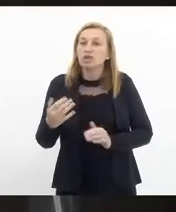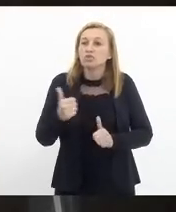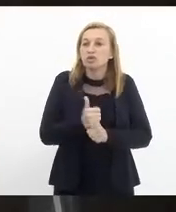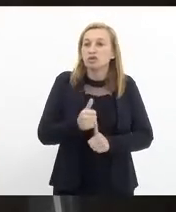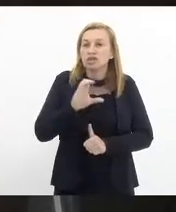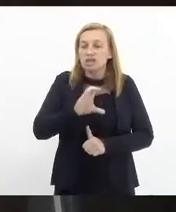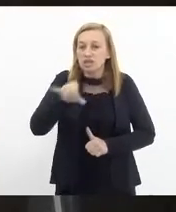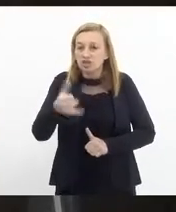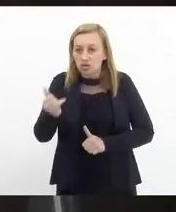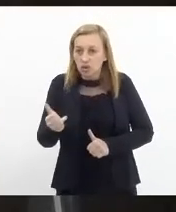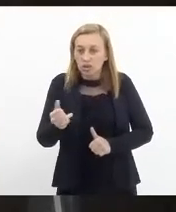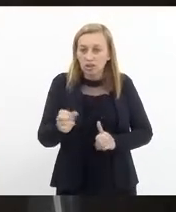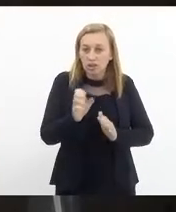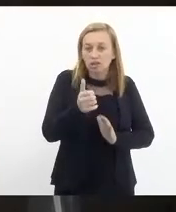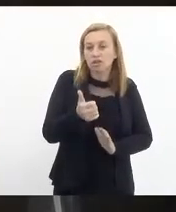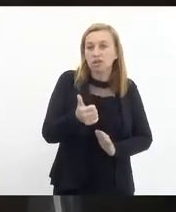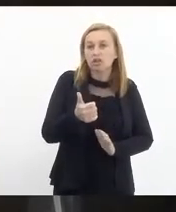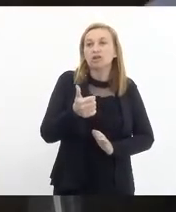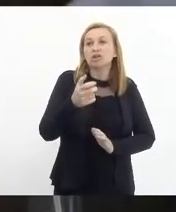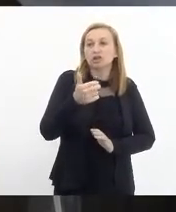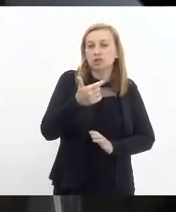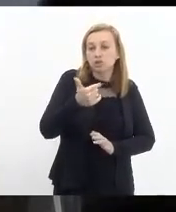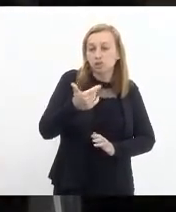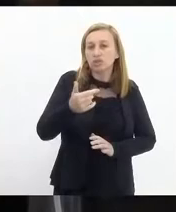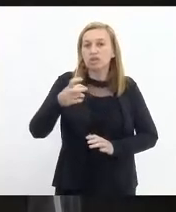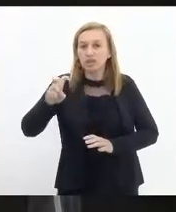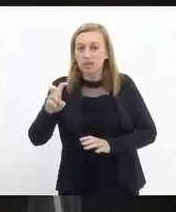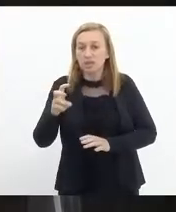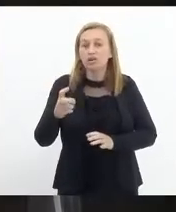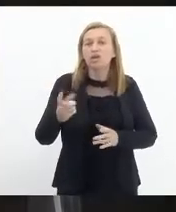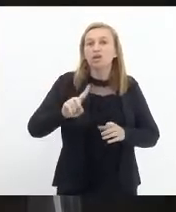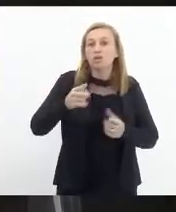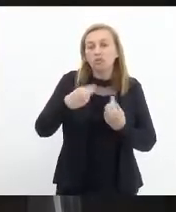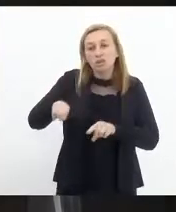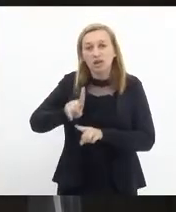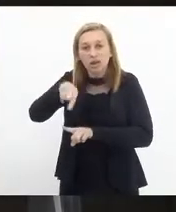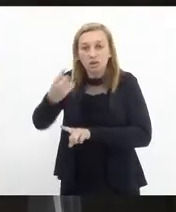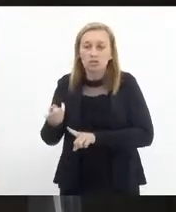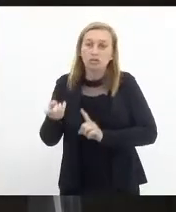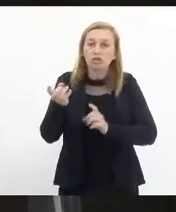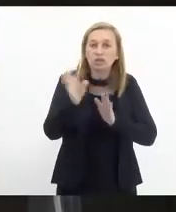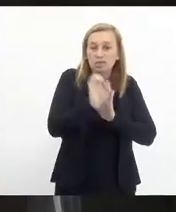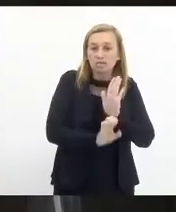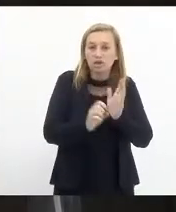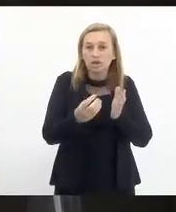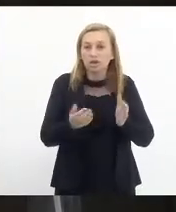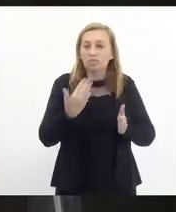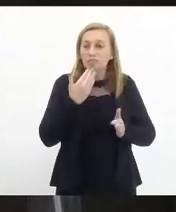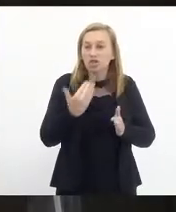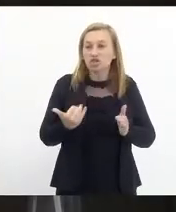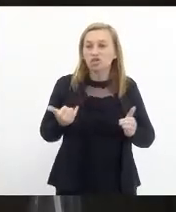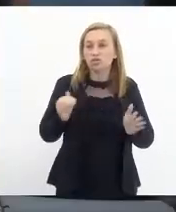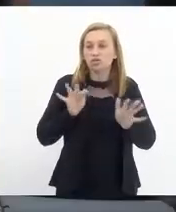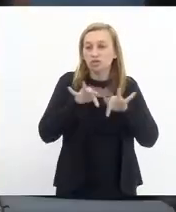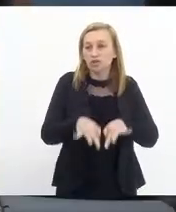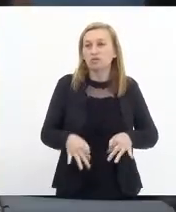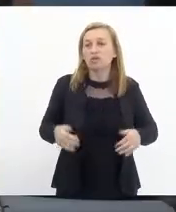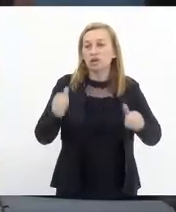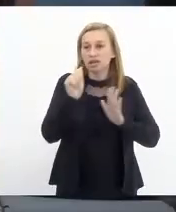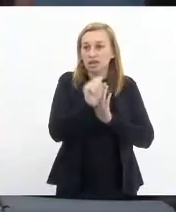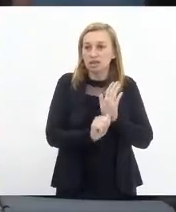emendas 5 e 12 pela emenda 3 da CCJ. Contrárias é mais emendas, concluindo por substitutivo e pedindo forma final de redação.